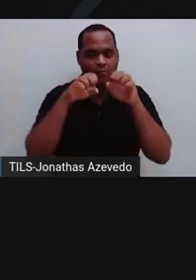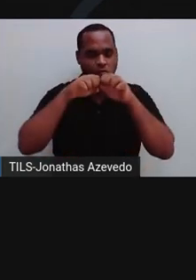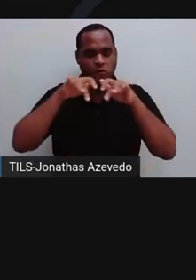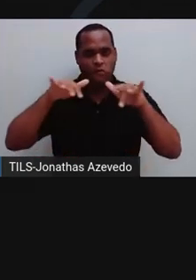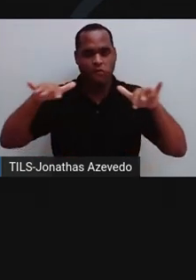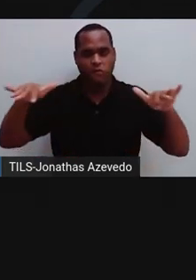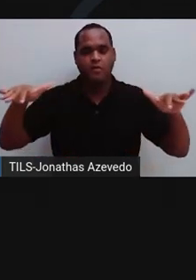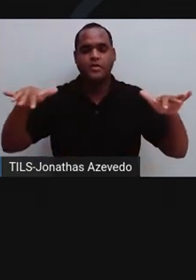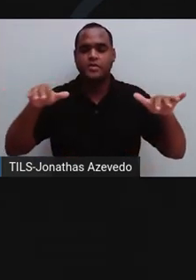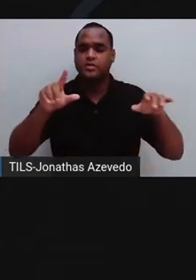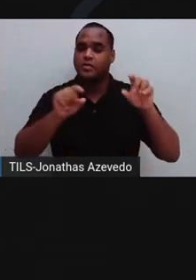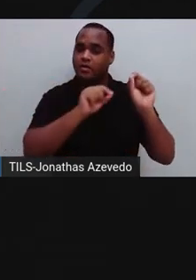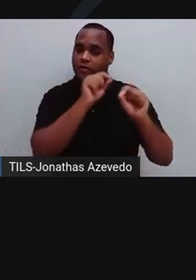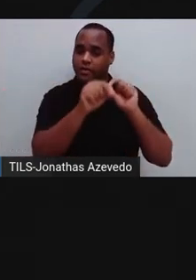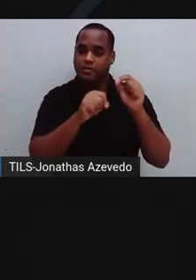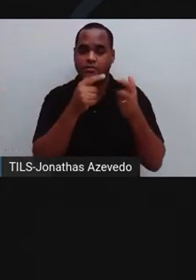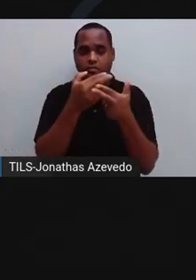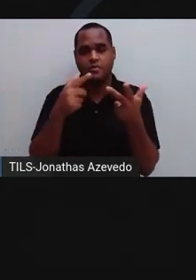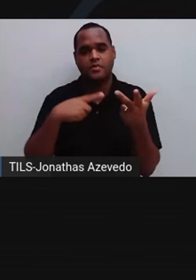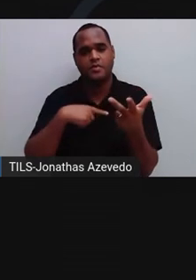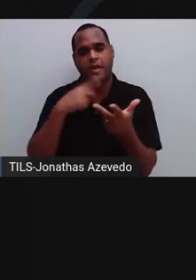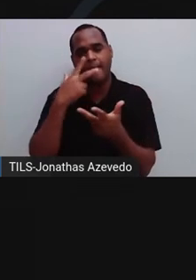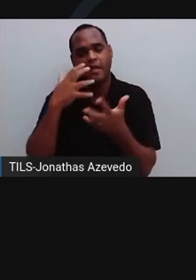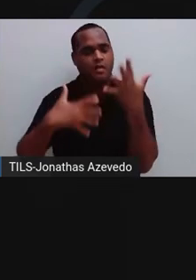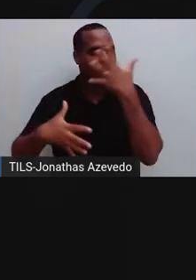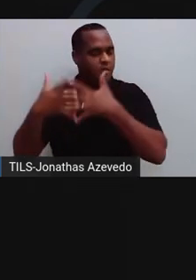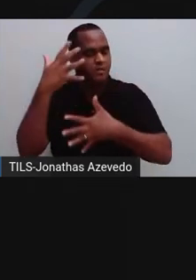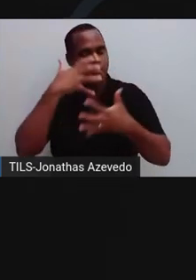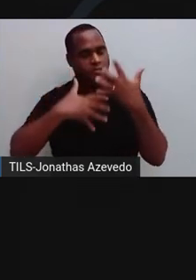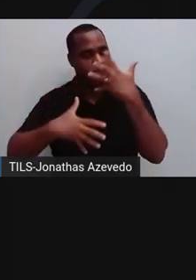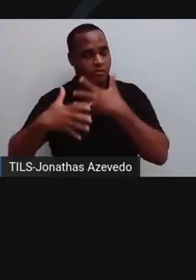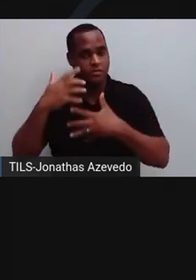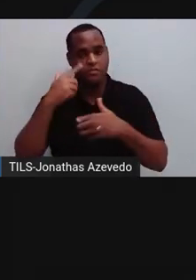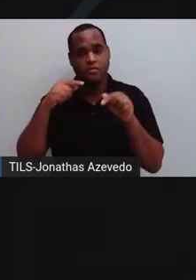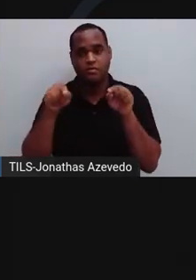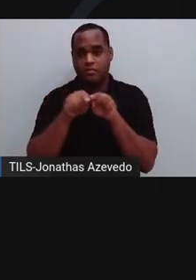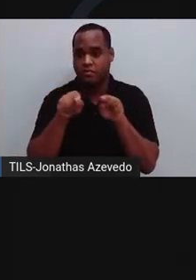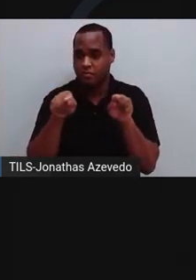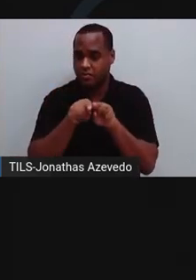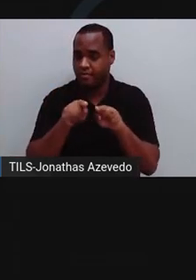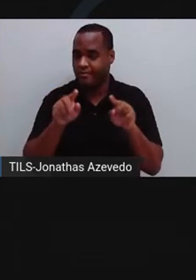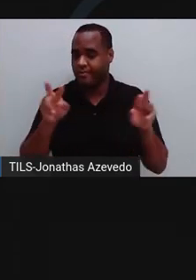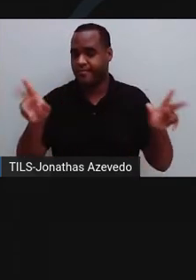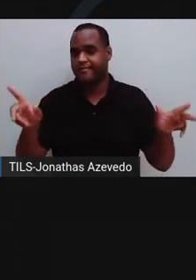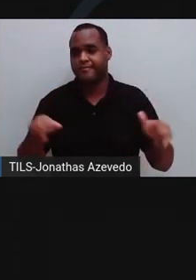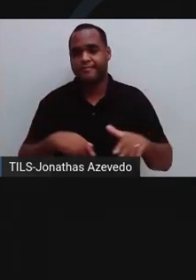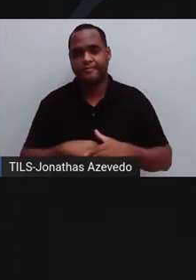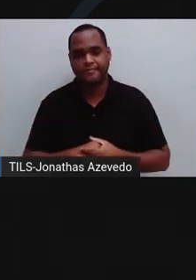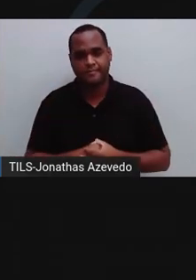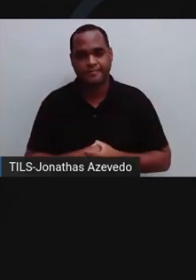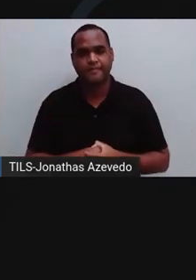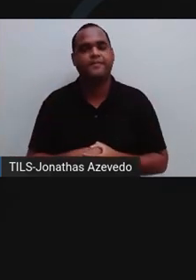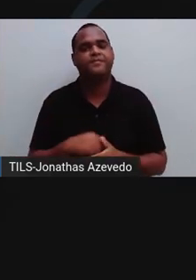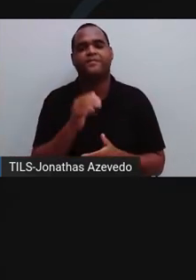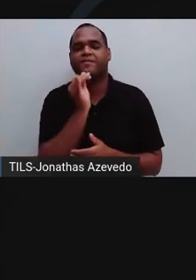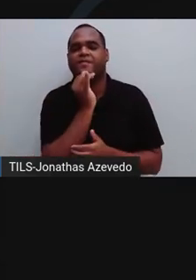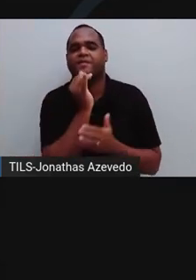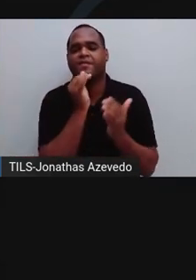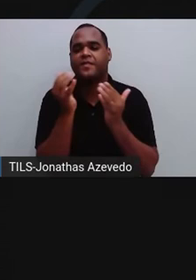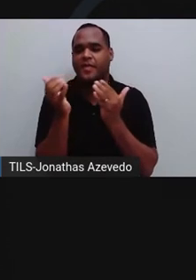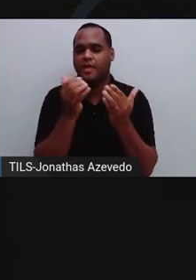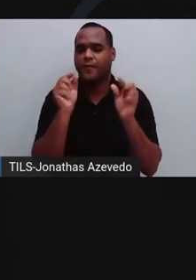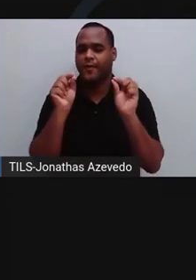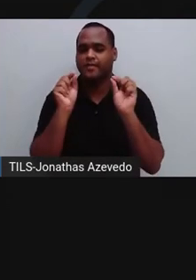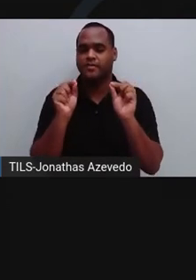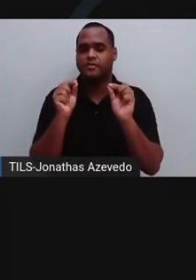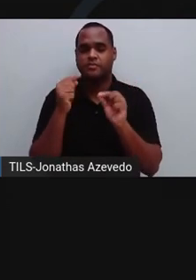Geralmente, promovem certo desconforto visual e espacial. Como exemplos de poluição